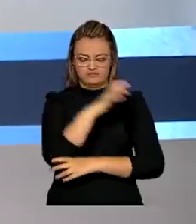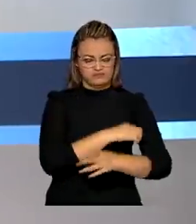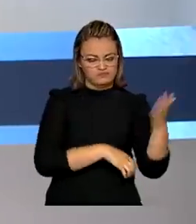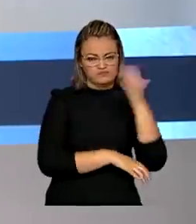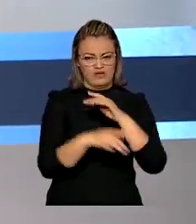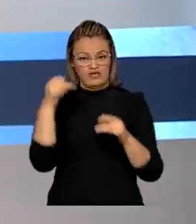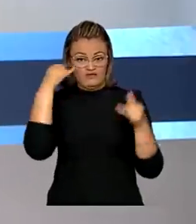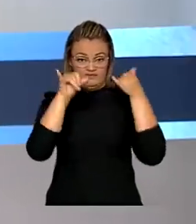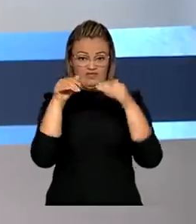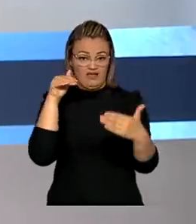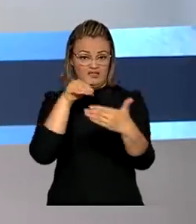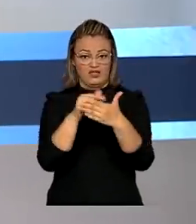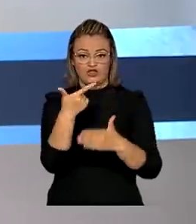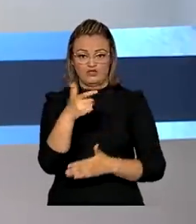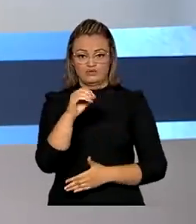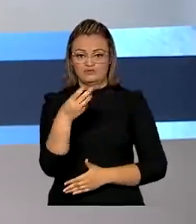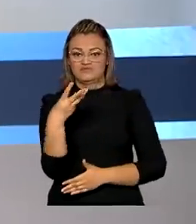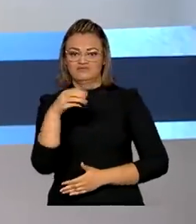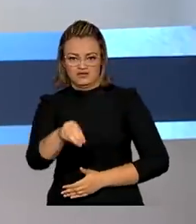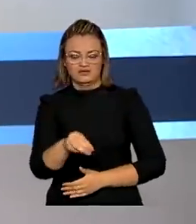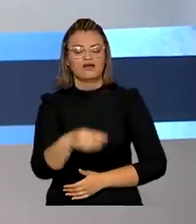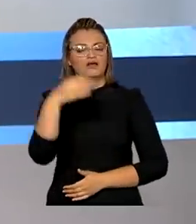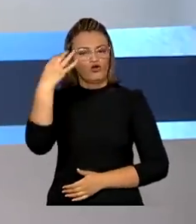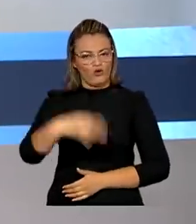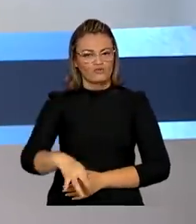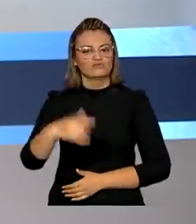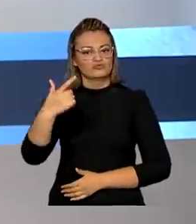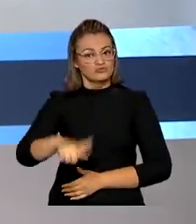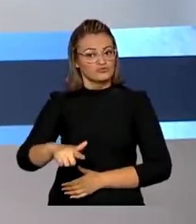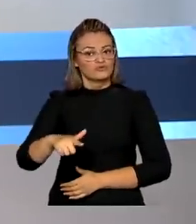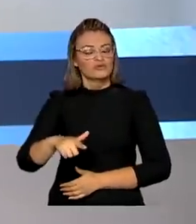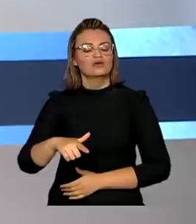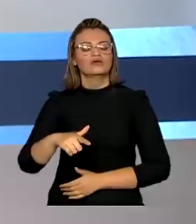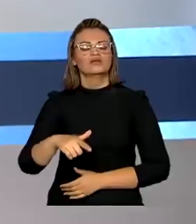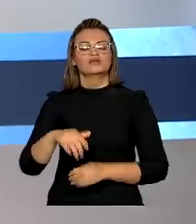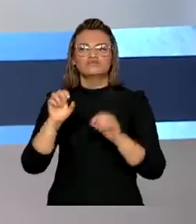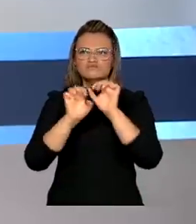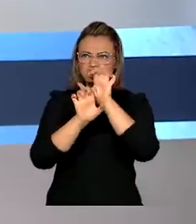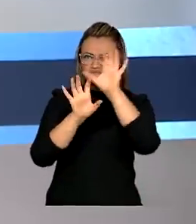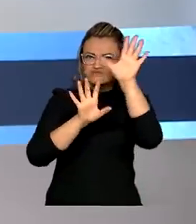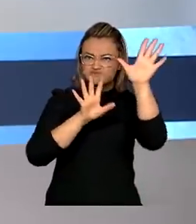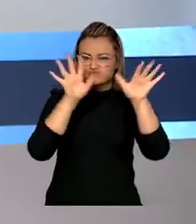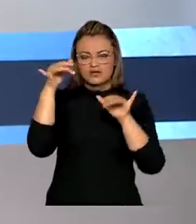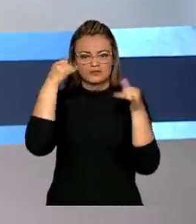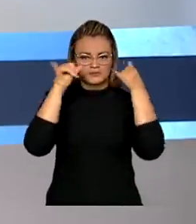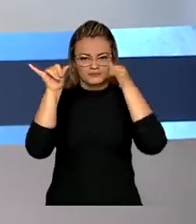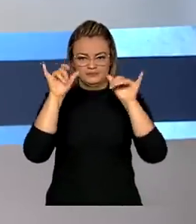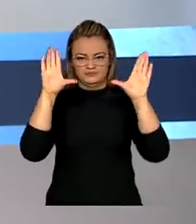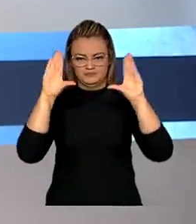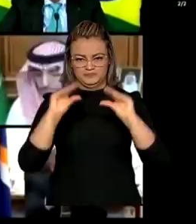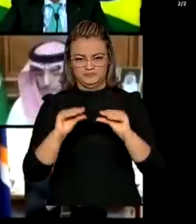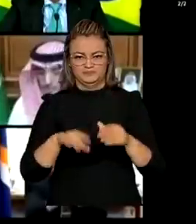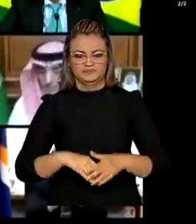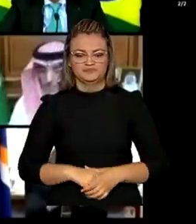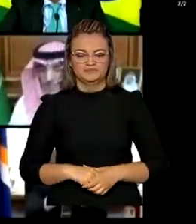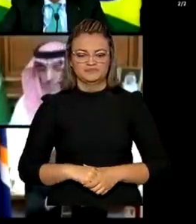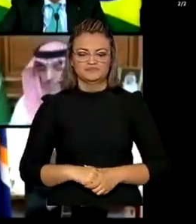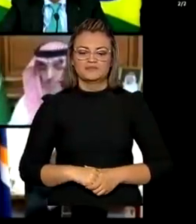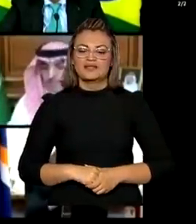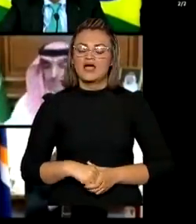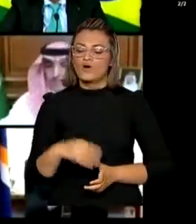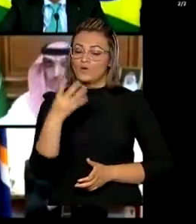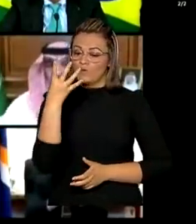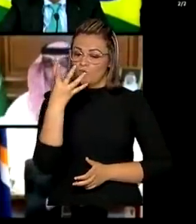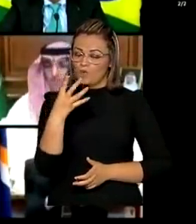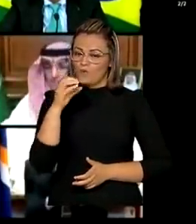ilegal até 2030 e reafirmou também o compromisso de redução de gases do efeito estufa. Cerca